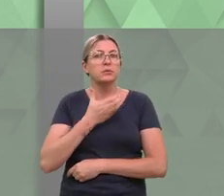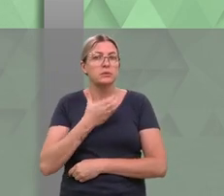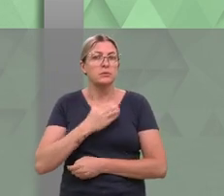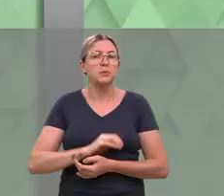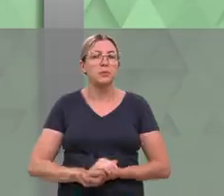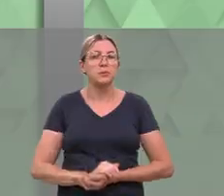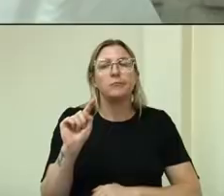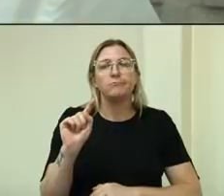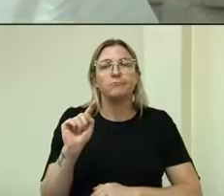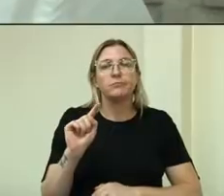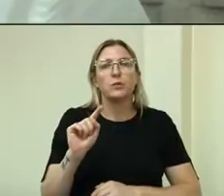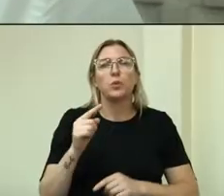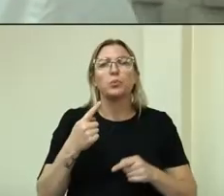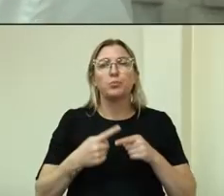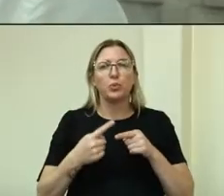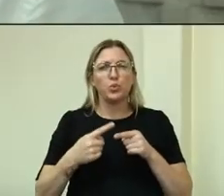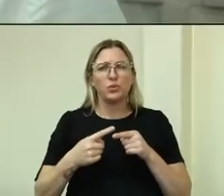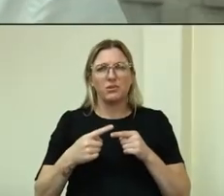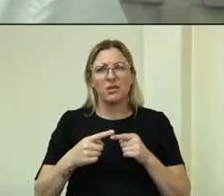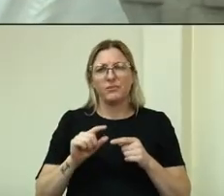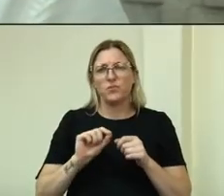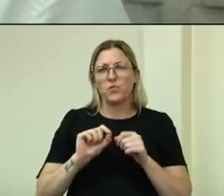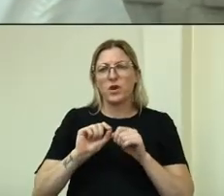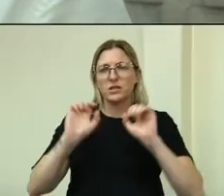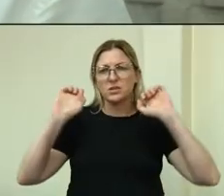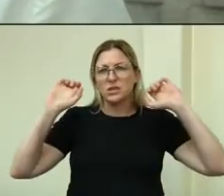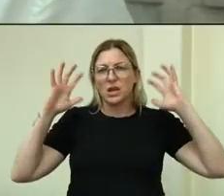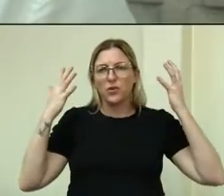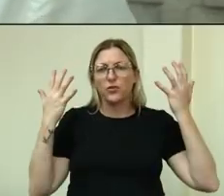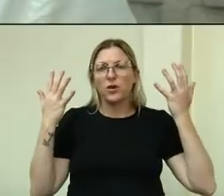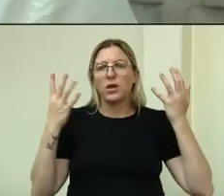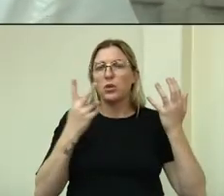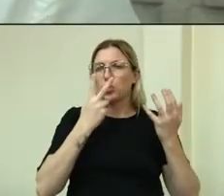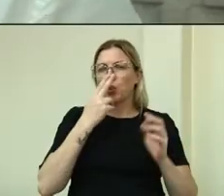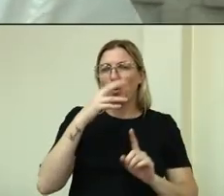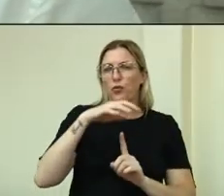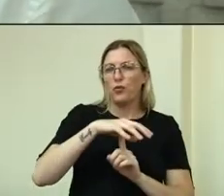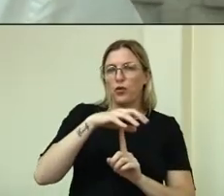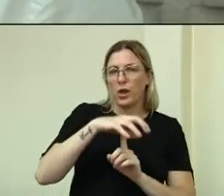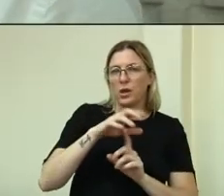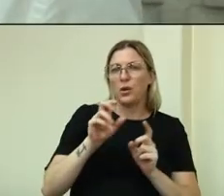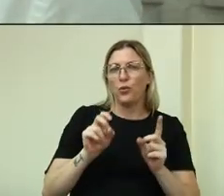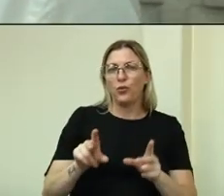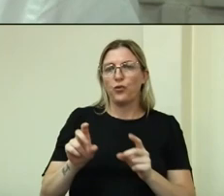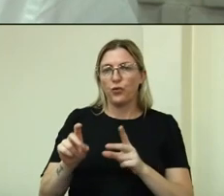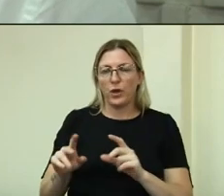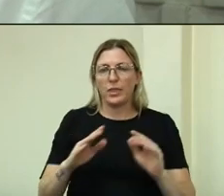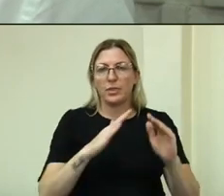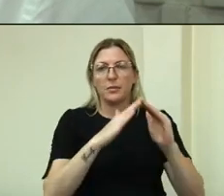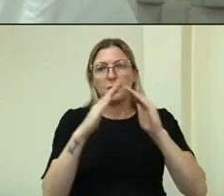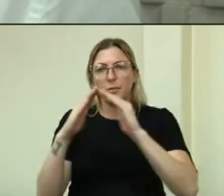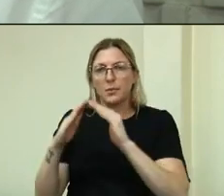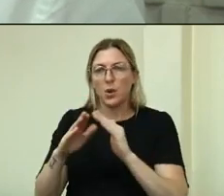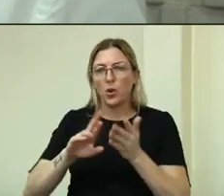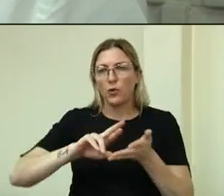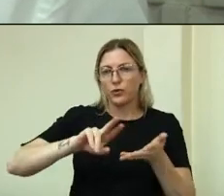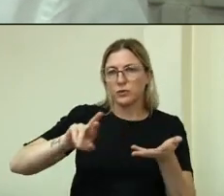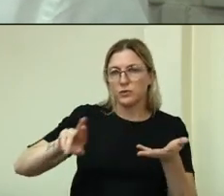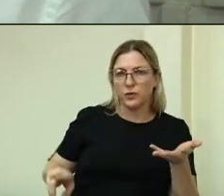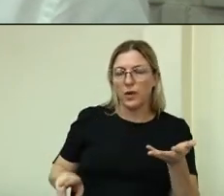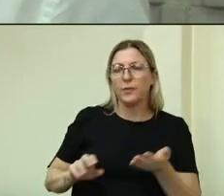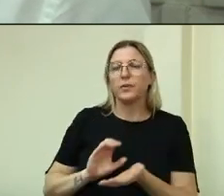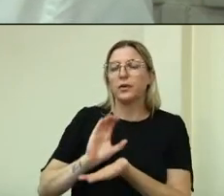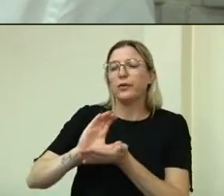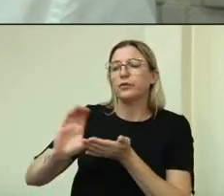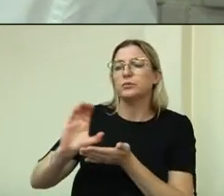10 de dezembro. Um evento como um feirão de imóveis, R$ 10 mil de